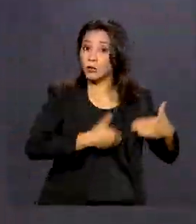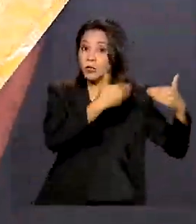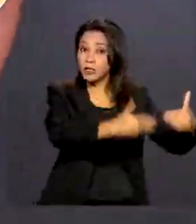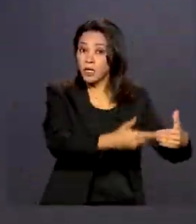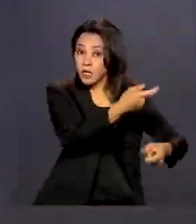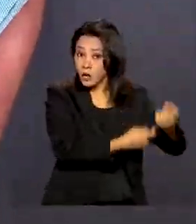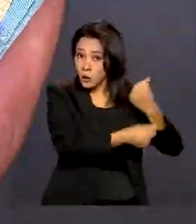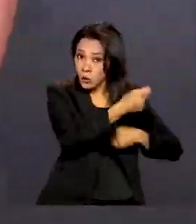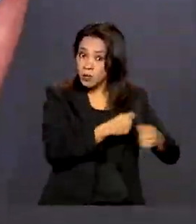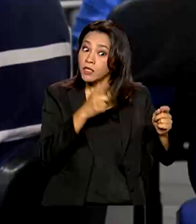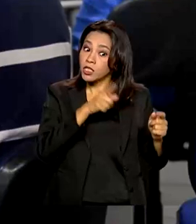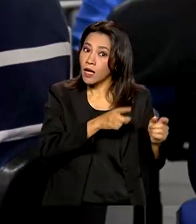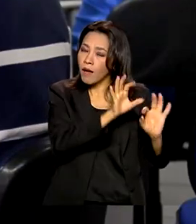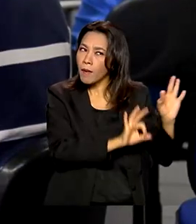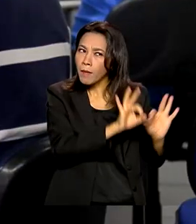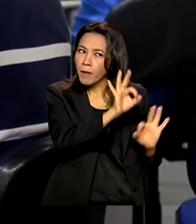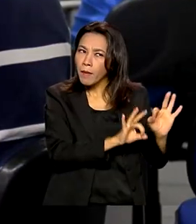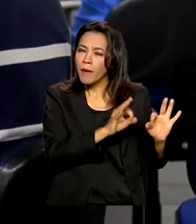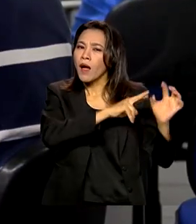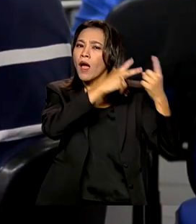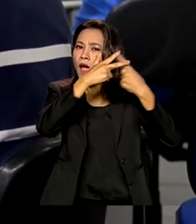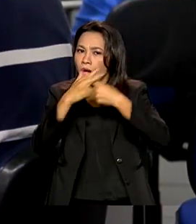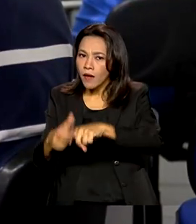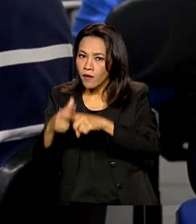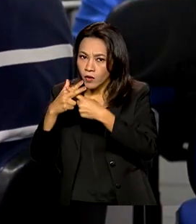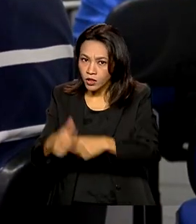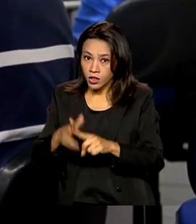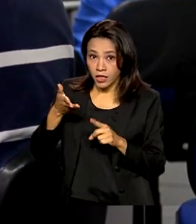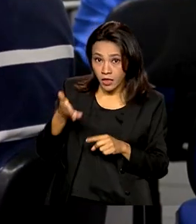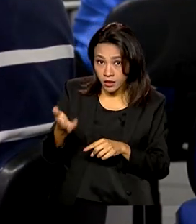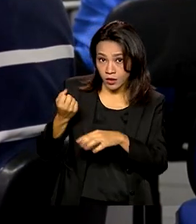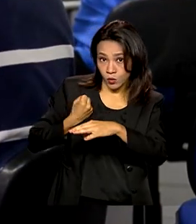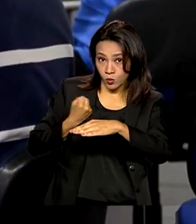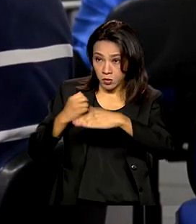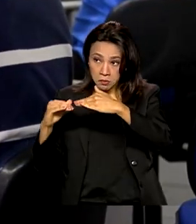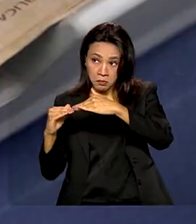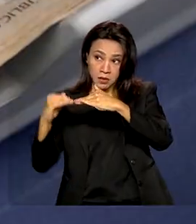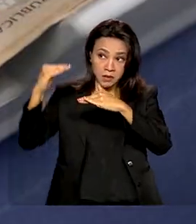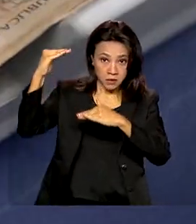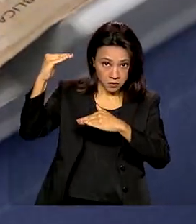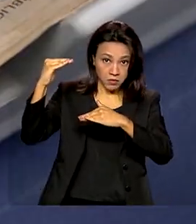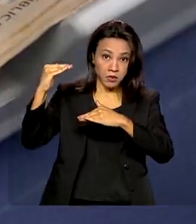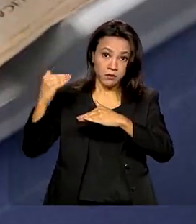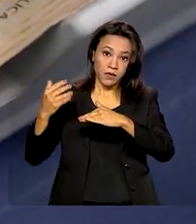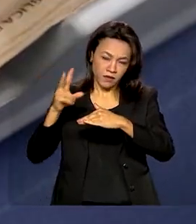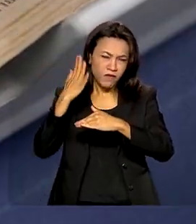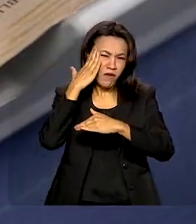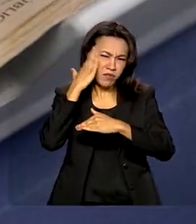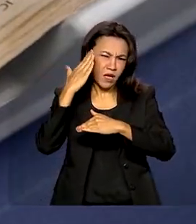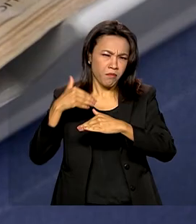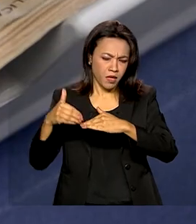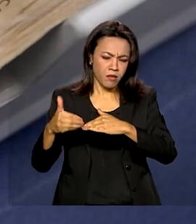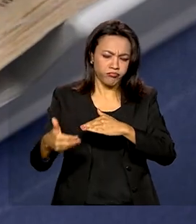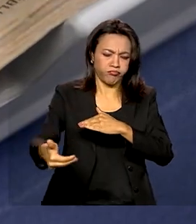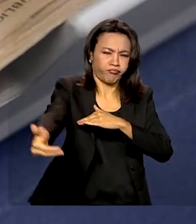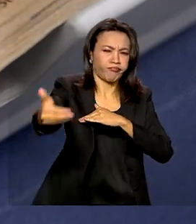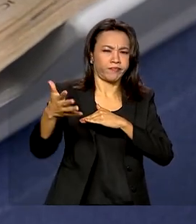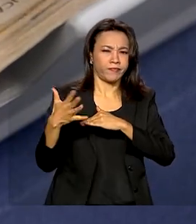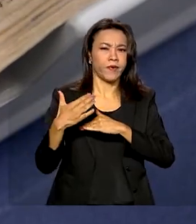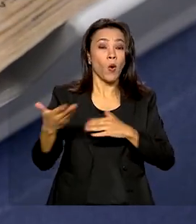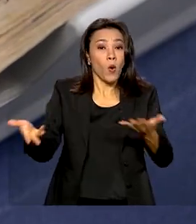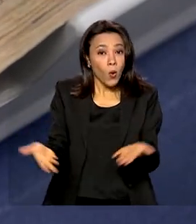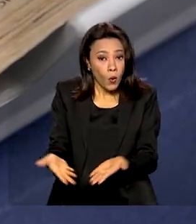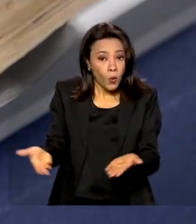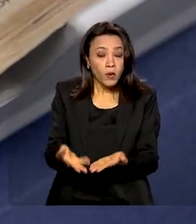trabalhar com uma possível revisão desse número para cima e nós saberemos disso em breve. De qualquer maneira, hoje deve